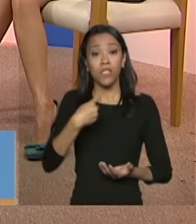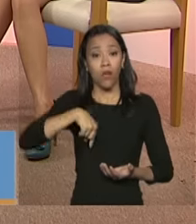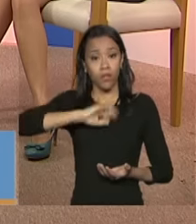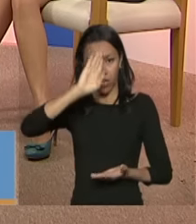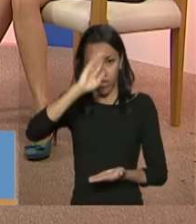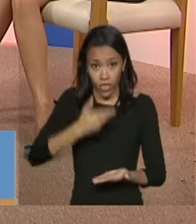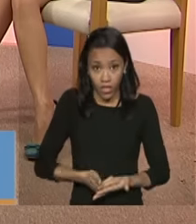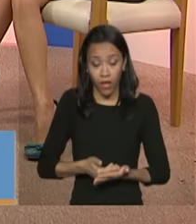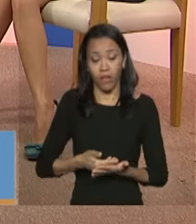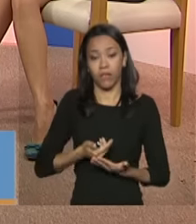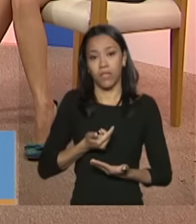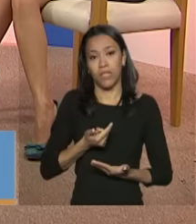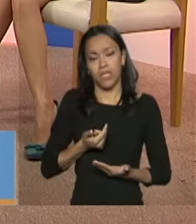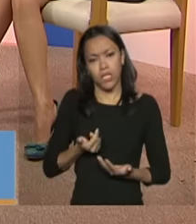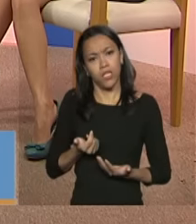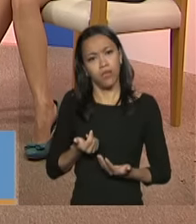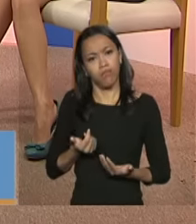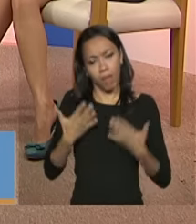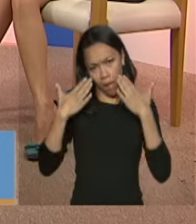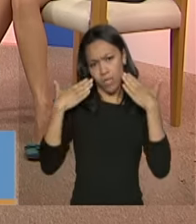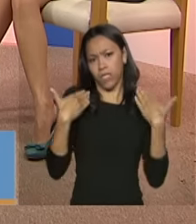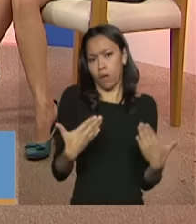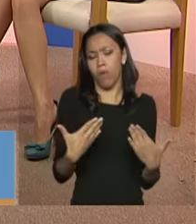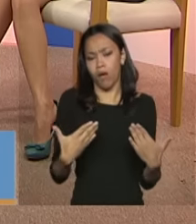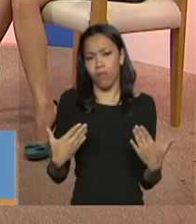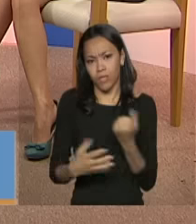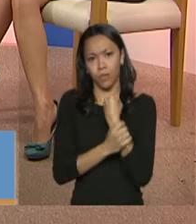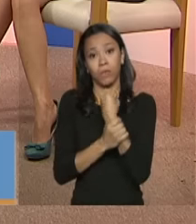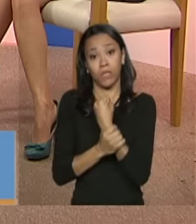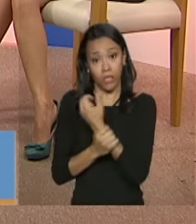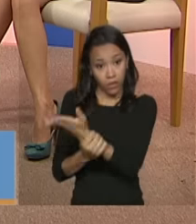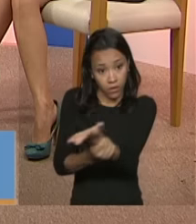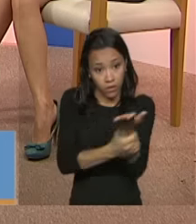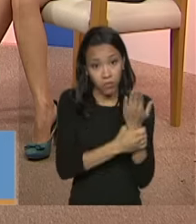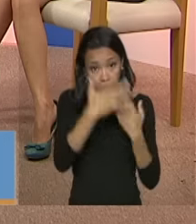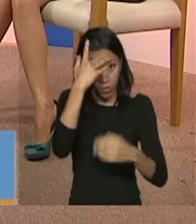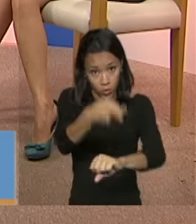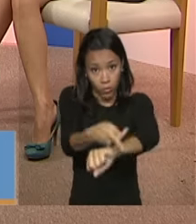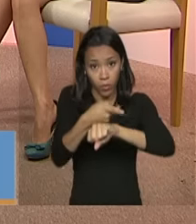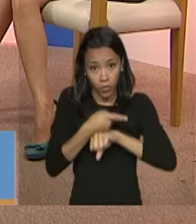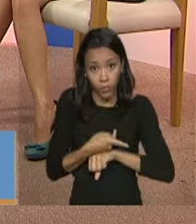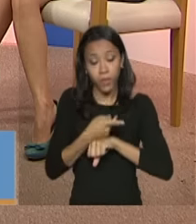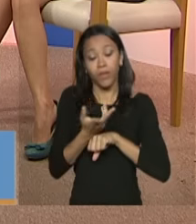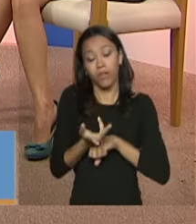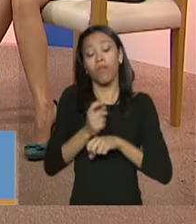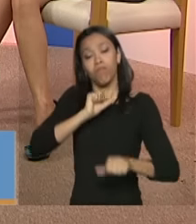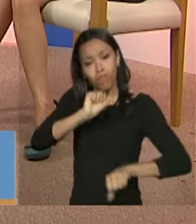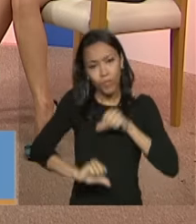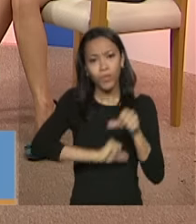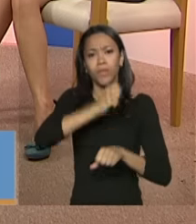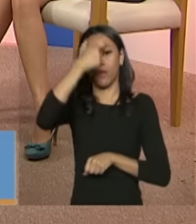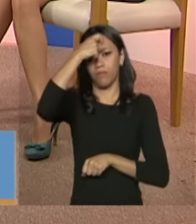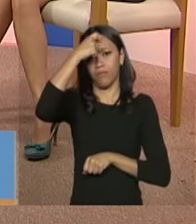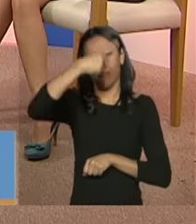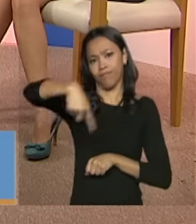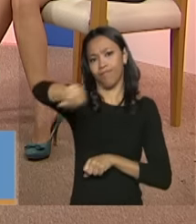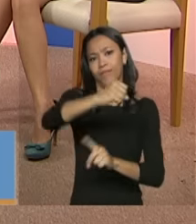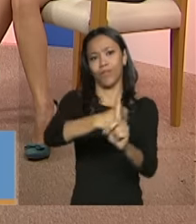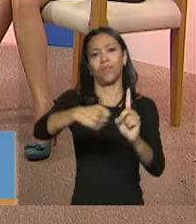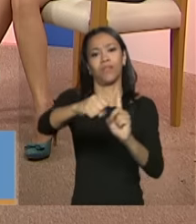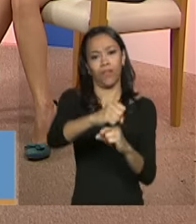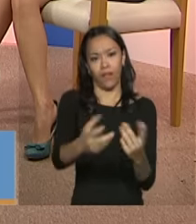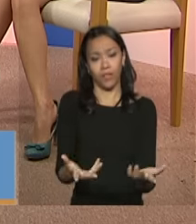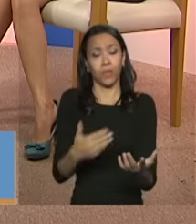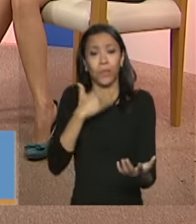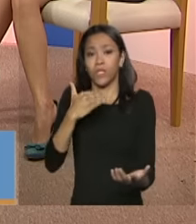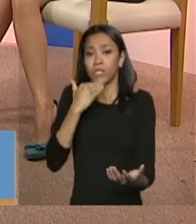e a gente passar essa confiança ao público a gente vai fazer mudar a confiança da sociedade também porque assim não